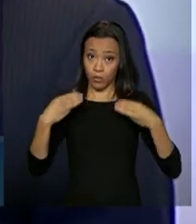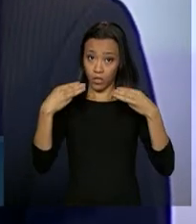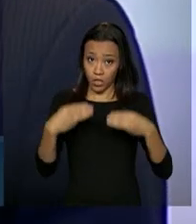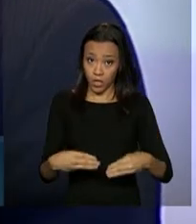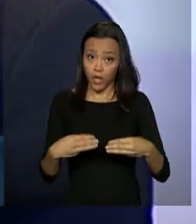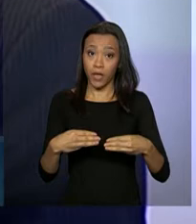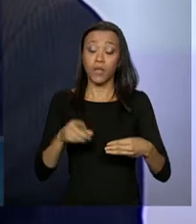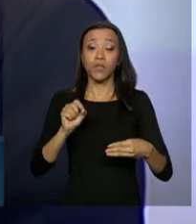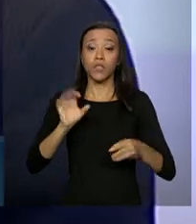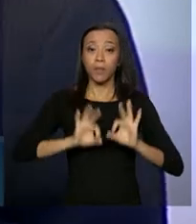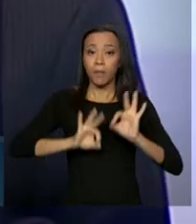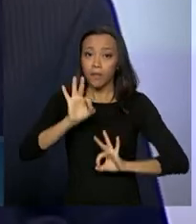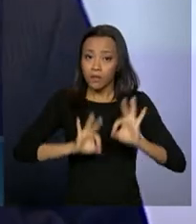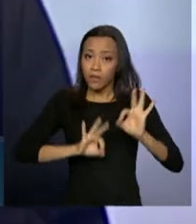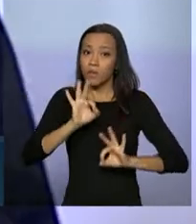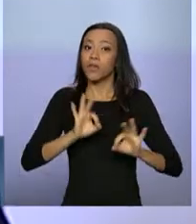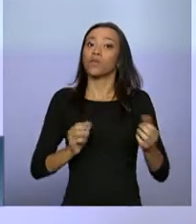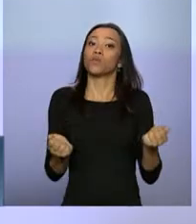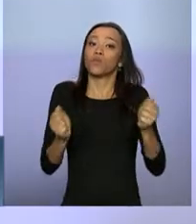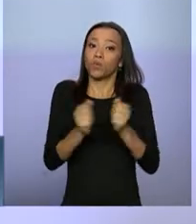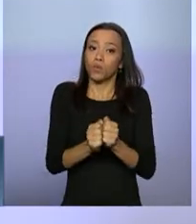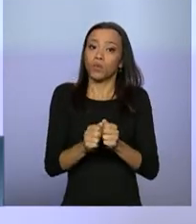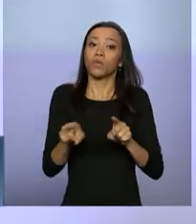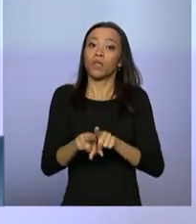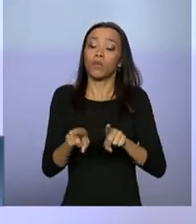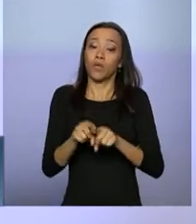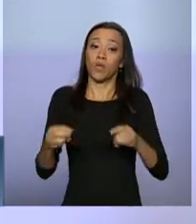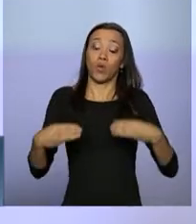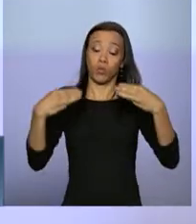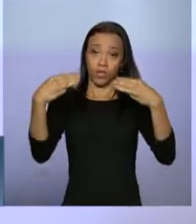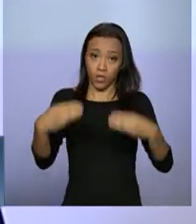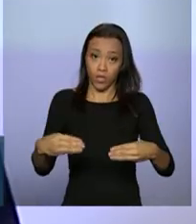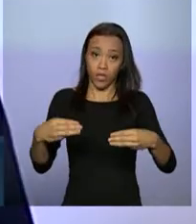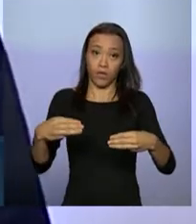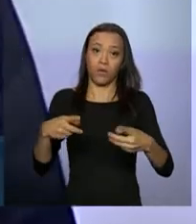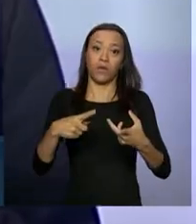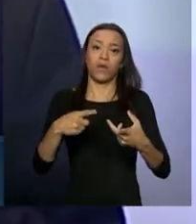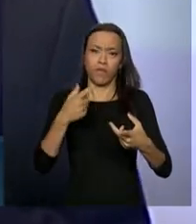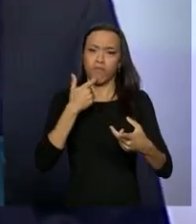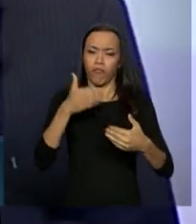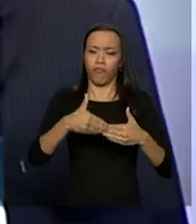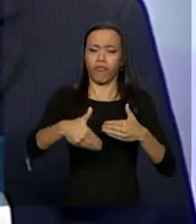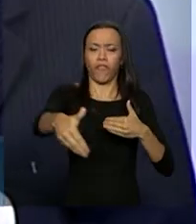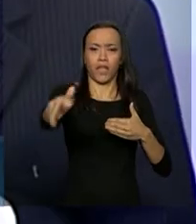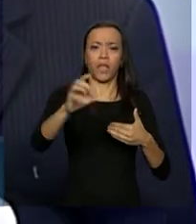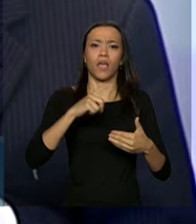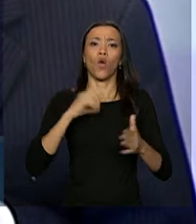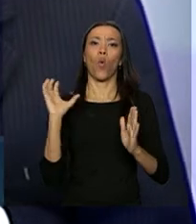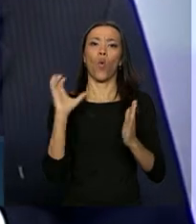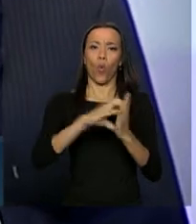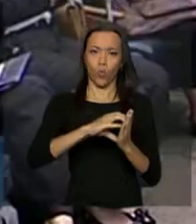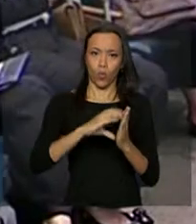Ministério do Trabalho e Emprego da realização de concursos para auditores fiscais agora em seguida.